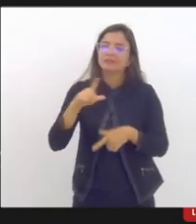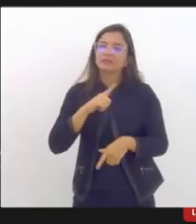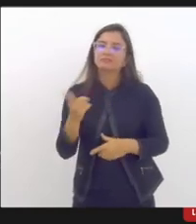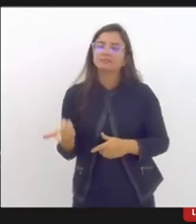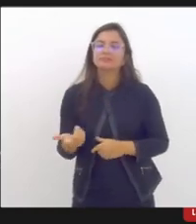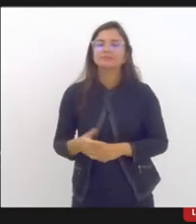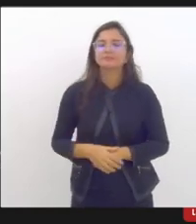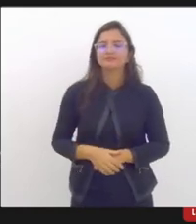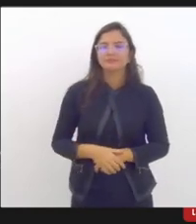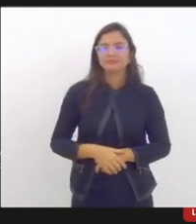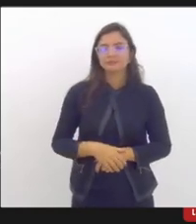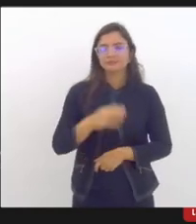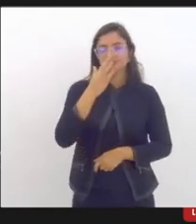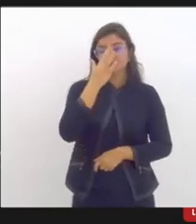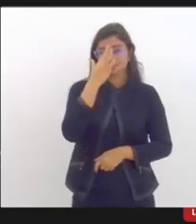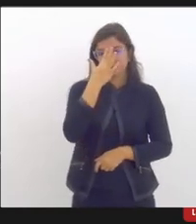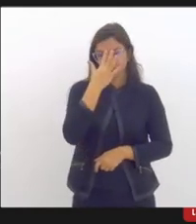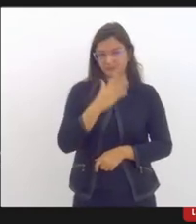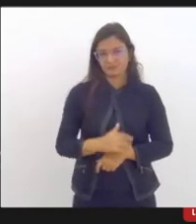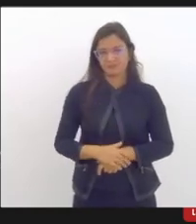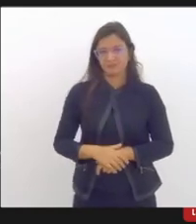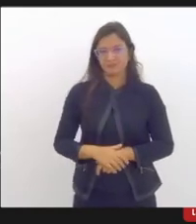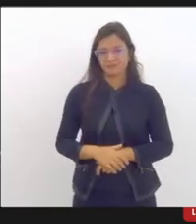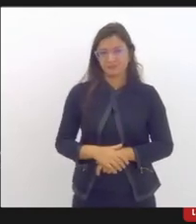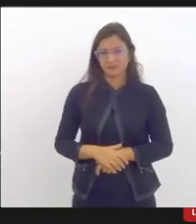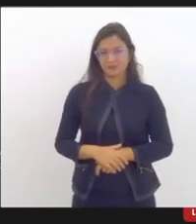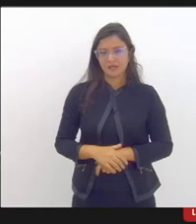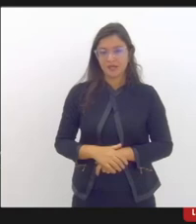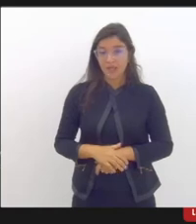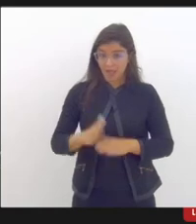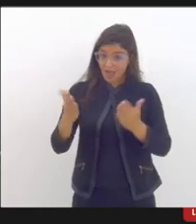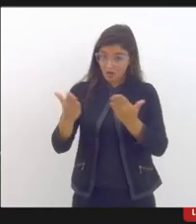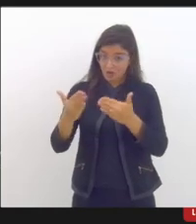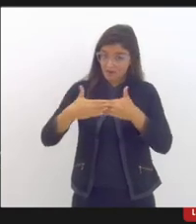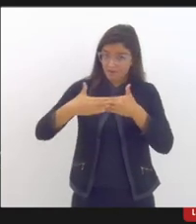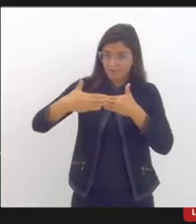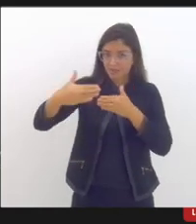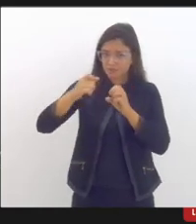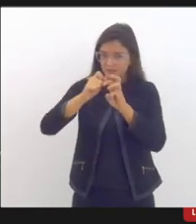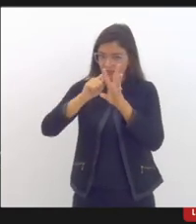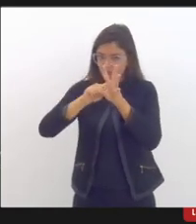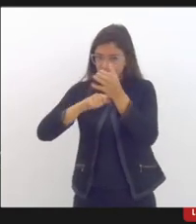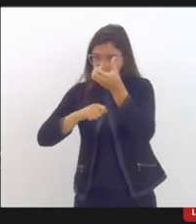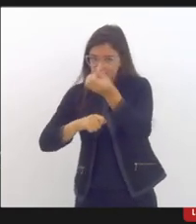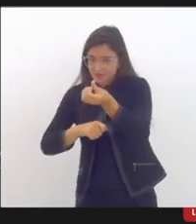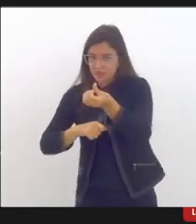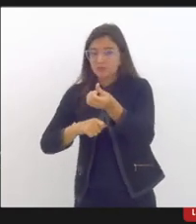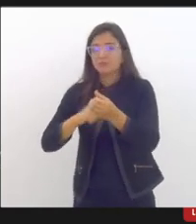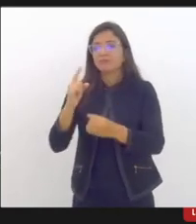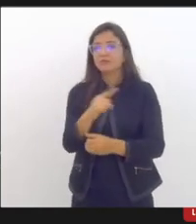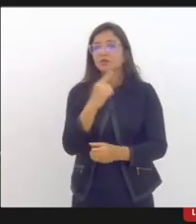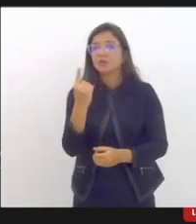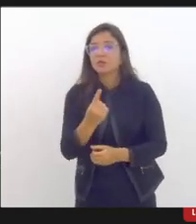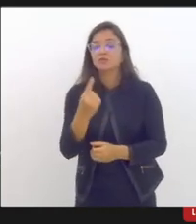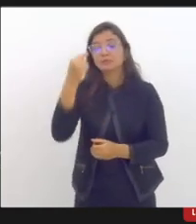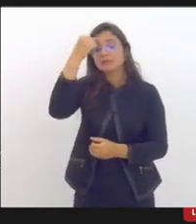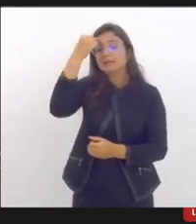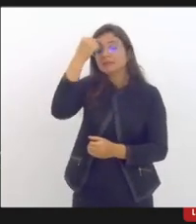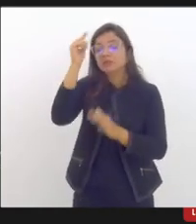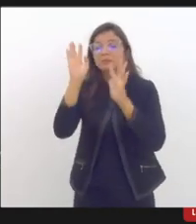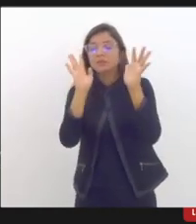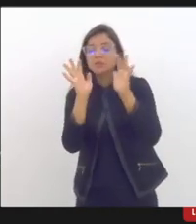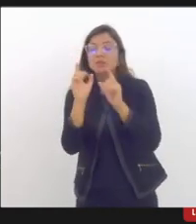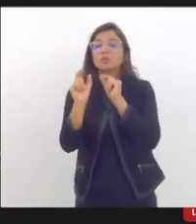Bom, e aí já falando um pouco desse segundo semestre, né? A nossa proposição é desenvolver